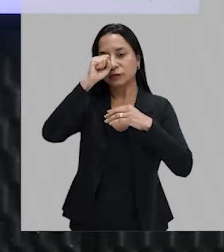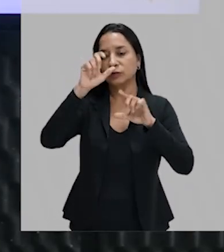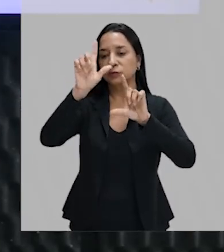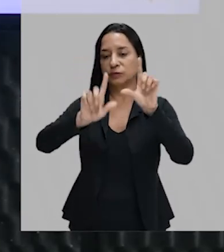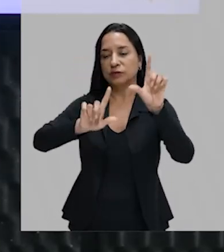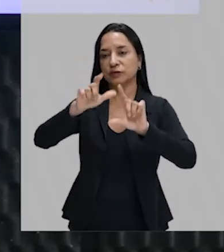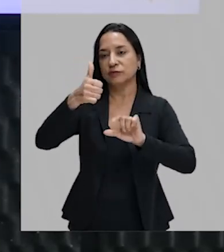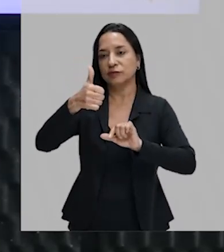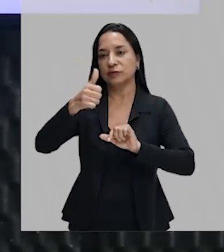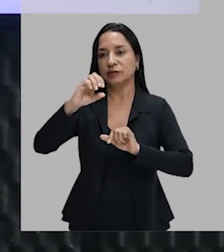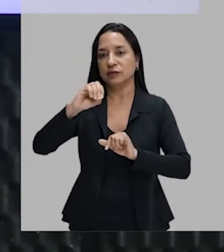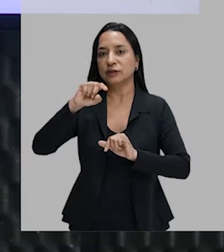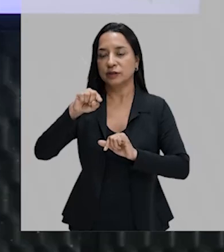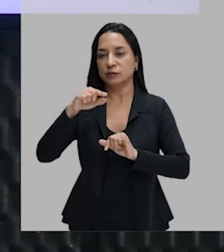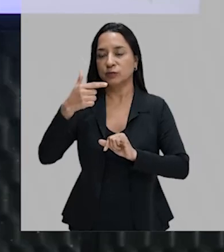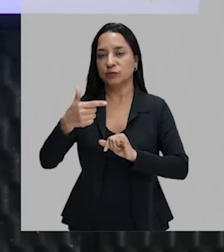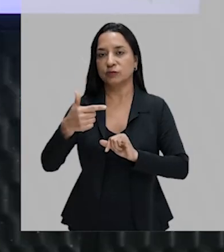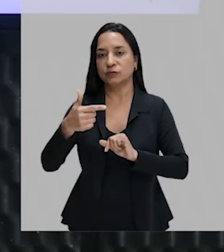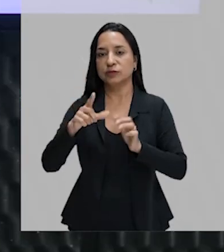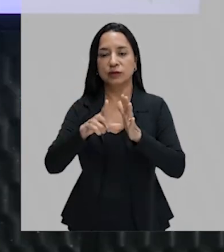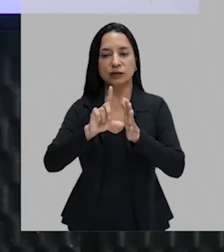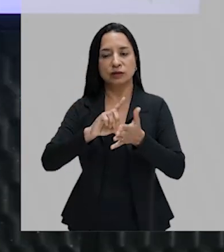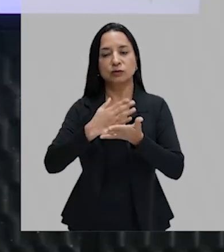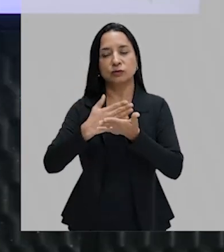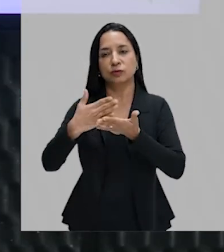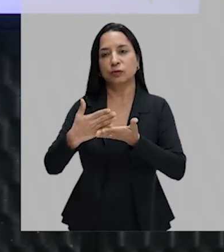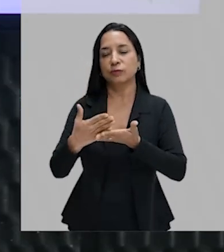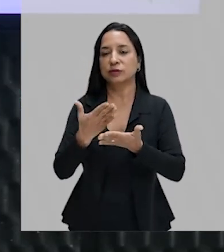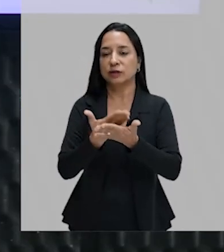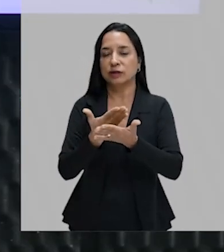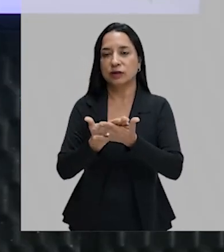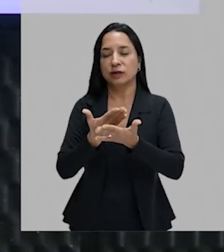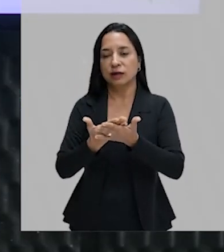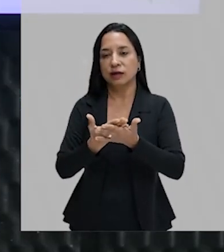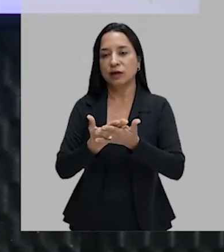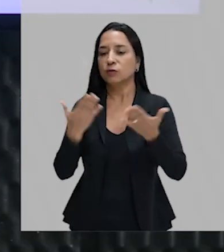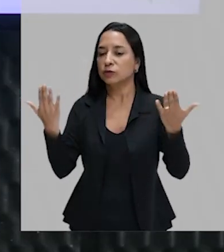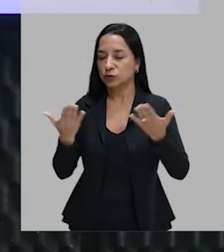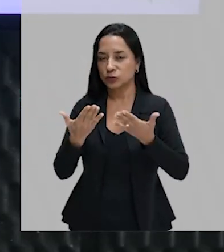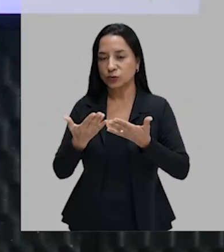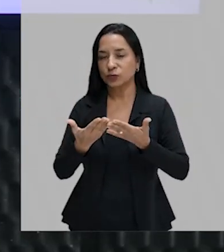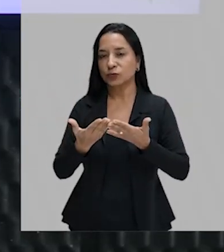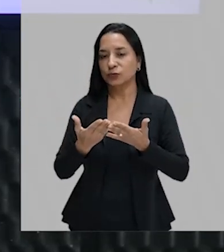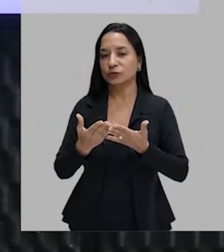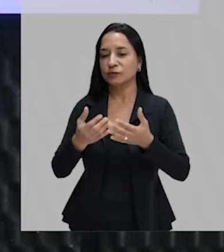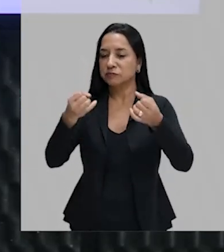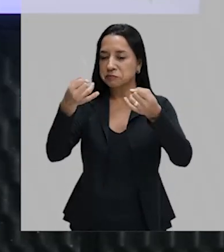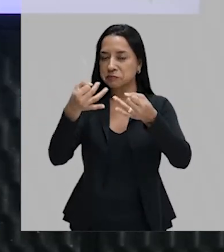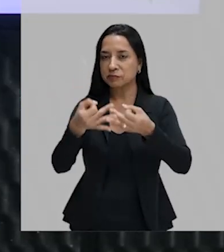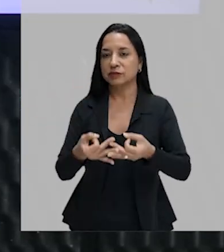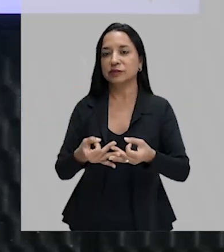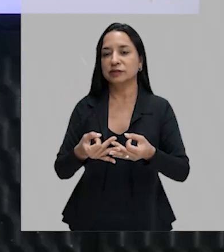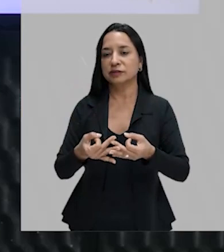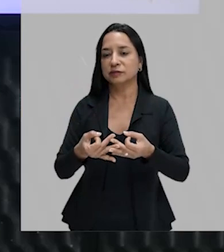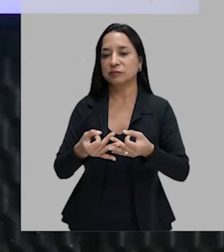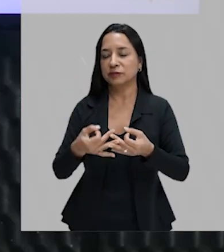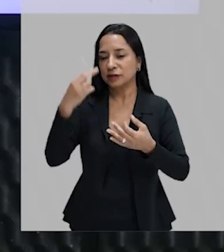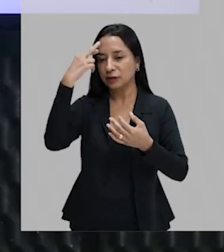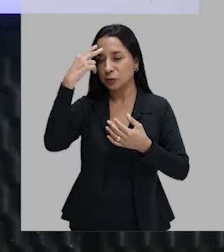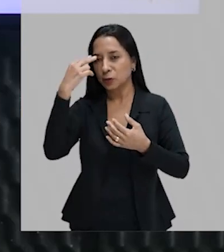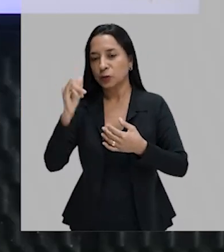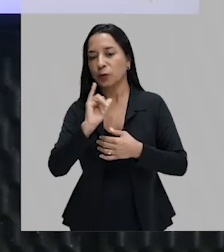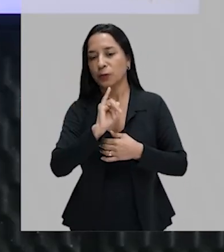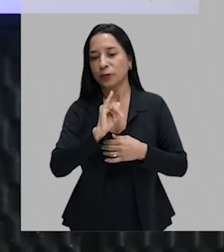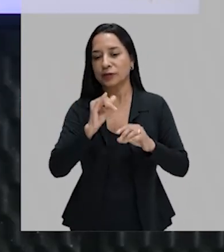.2. E antes da gente começar a nossa aula de hoje, que vai falar de leyendas e mitos, tá? De lendas e mitos,